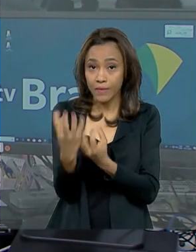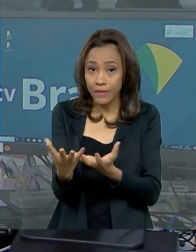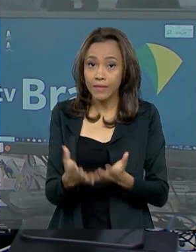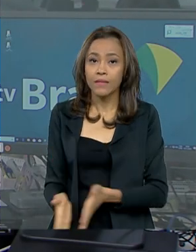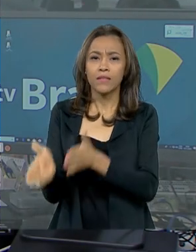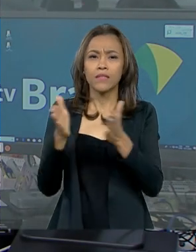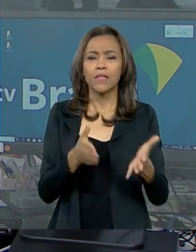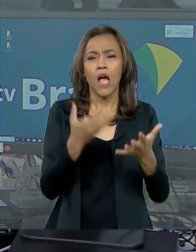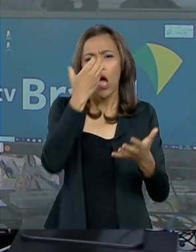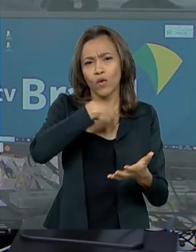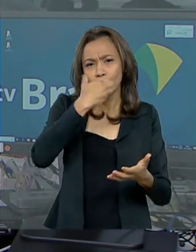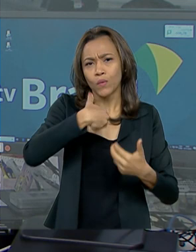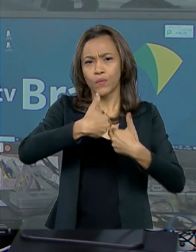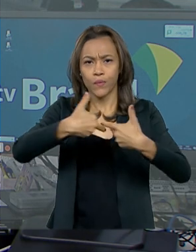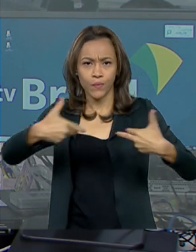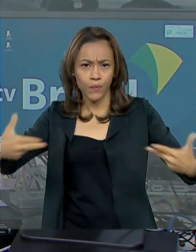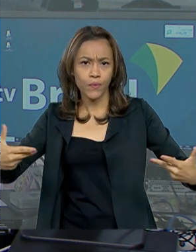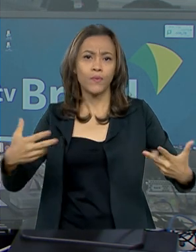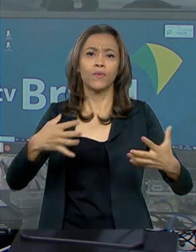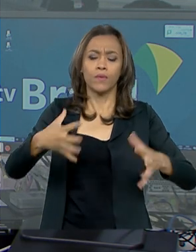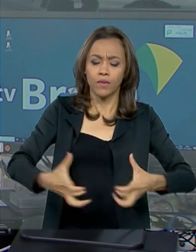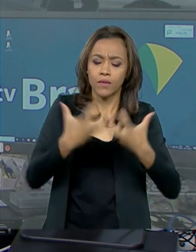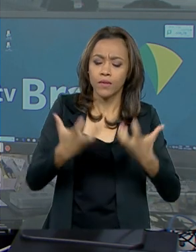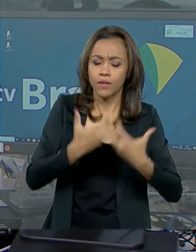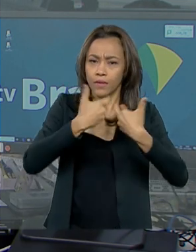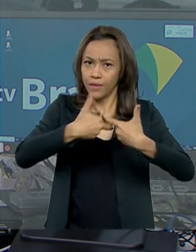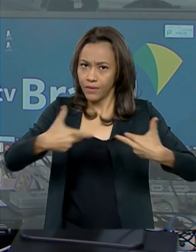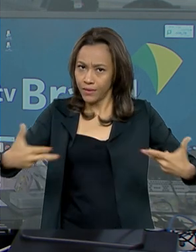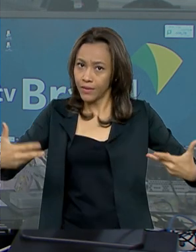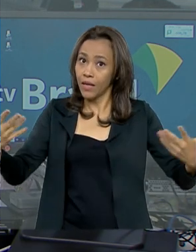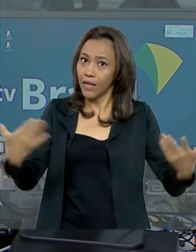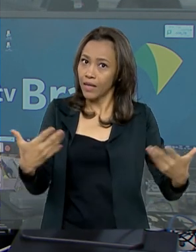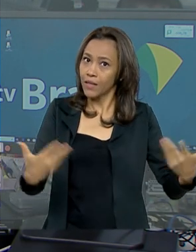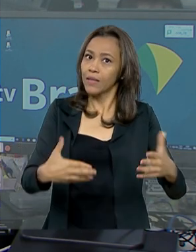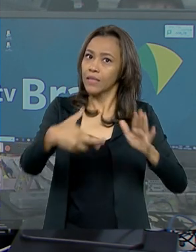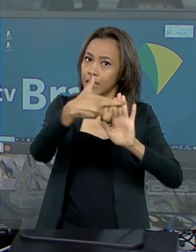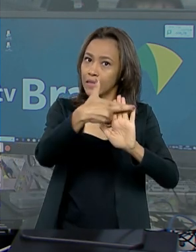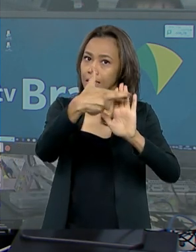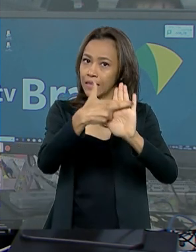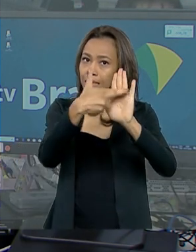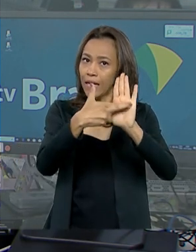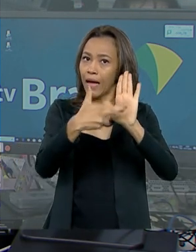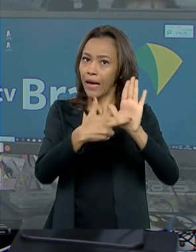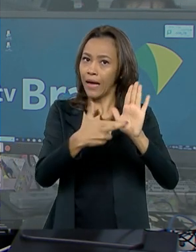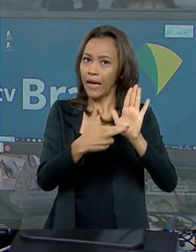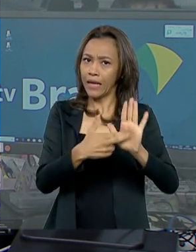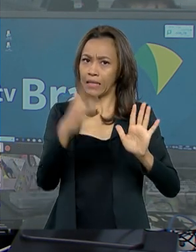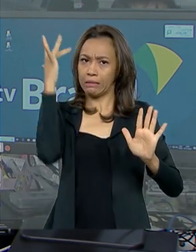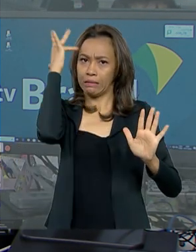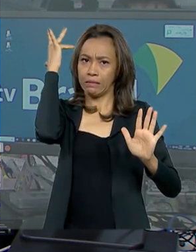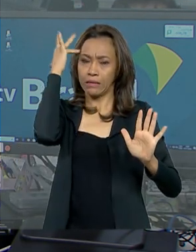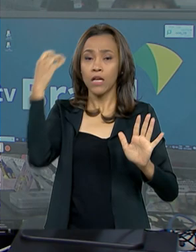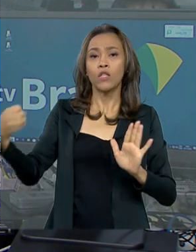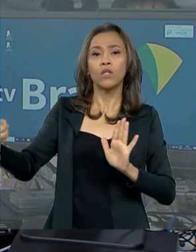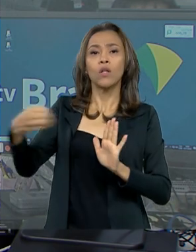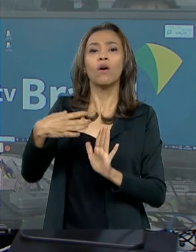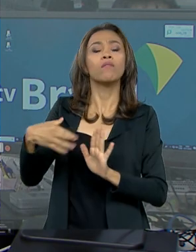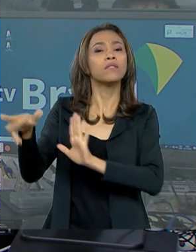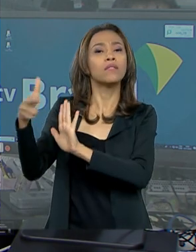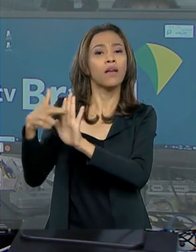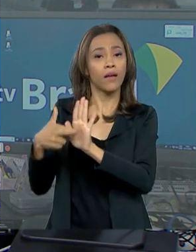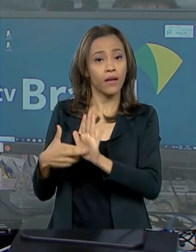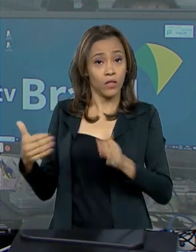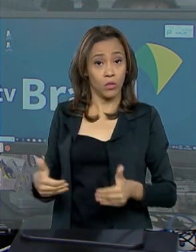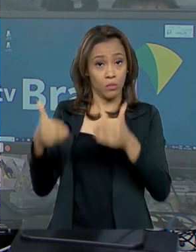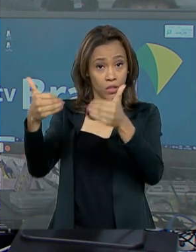Frutas, legumes e verduras passam a ter critérios mais rígidos de qualidade. Novas normas do Ministério da Agricultura vão